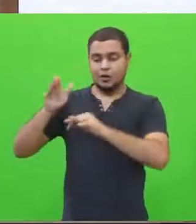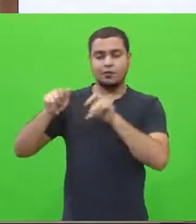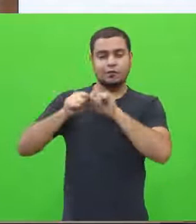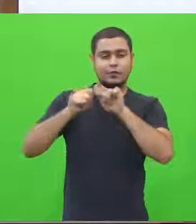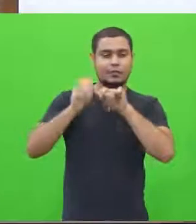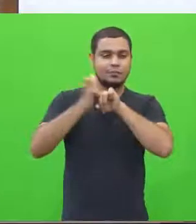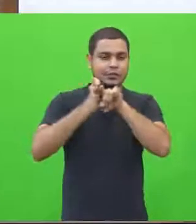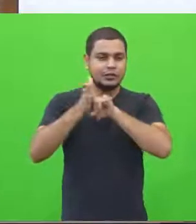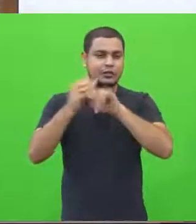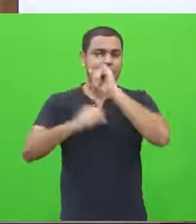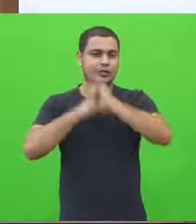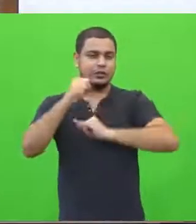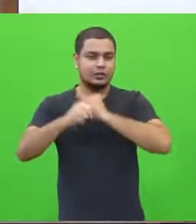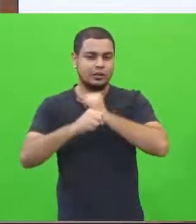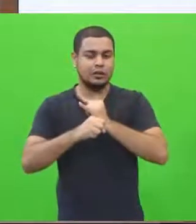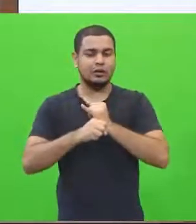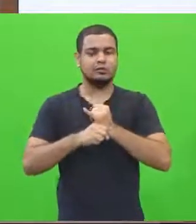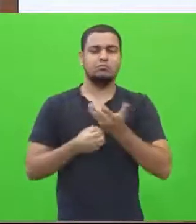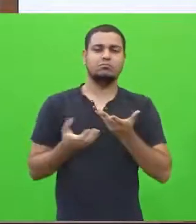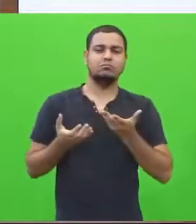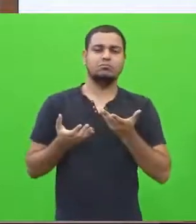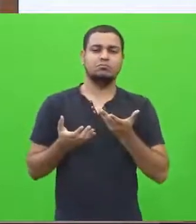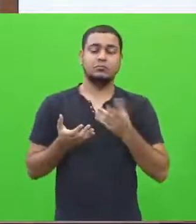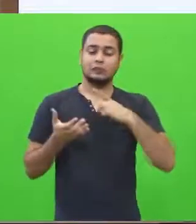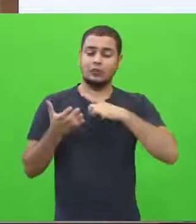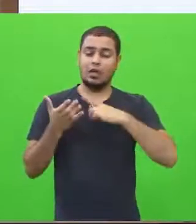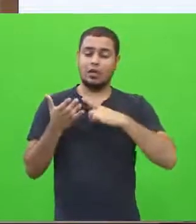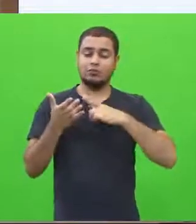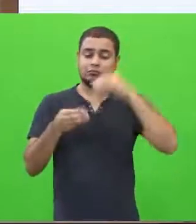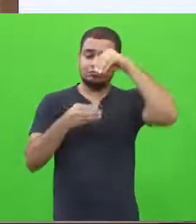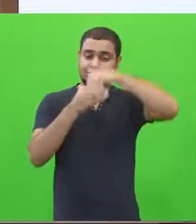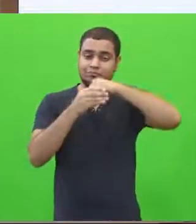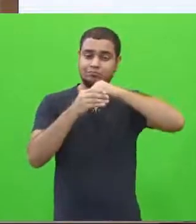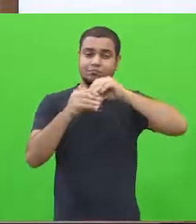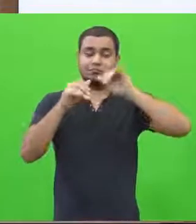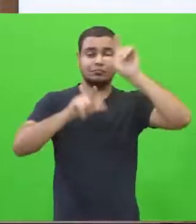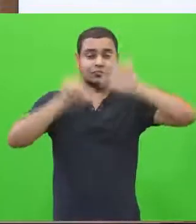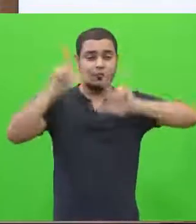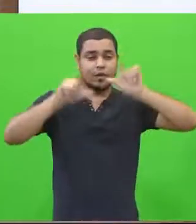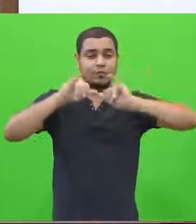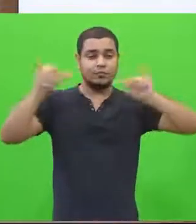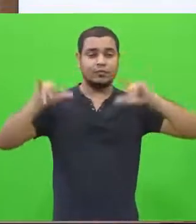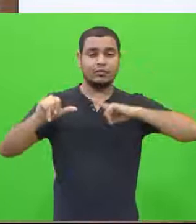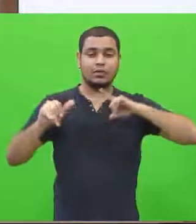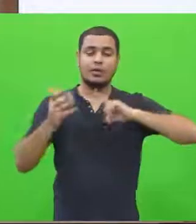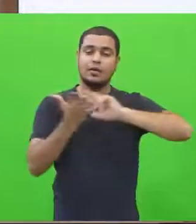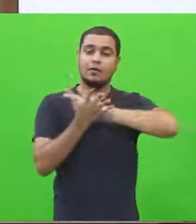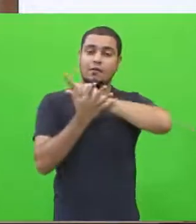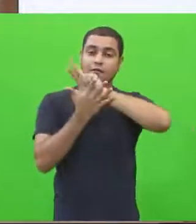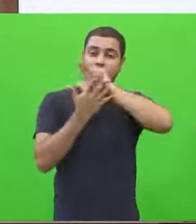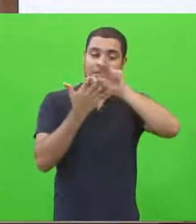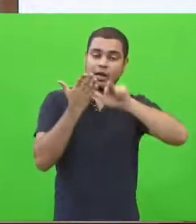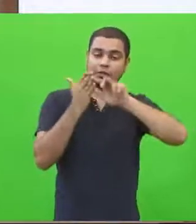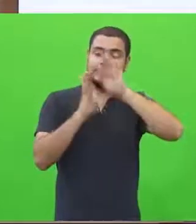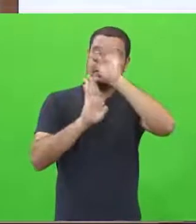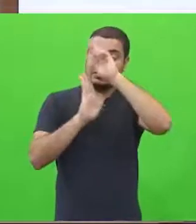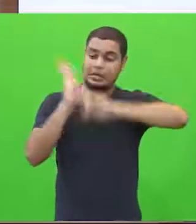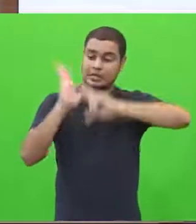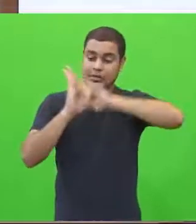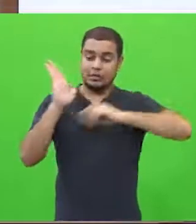na internet, nós temos disponíveis na mídia várias redações consideradas nota mil.